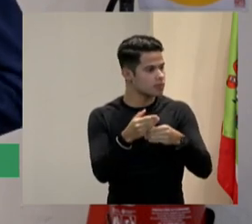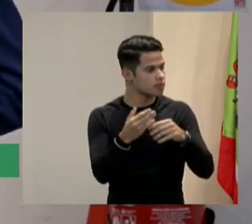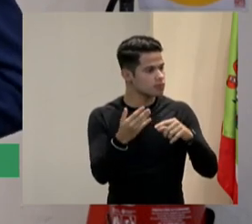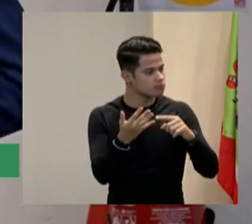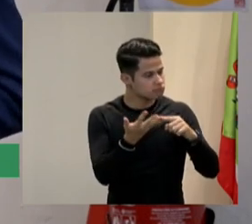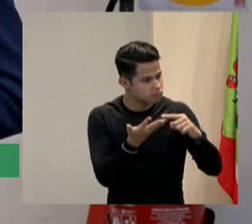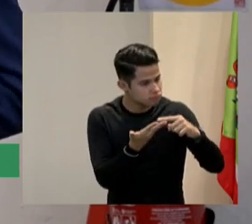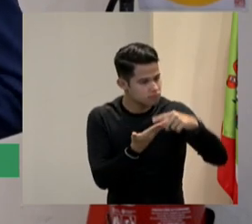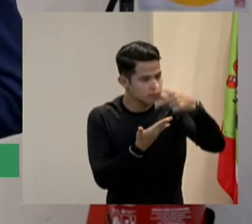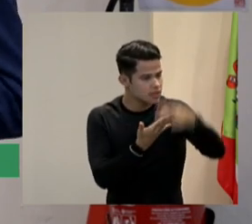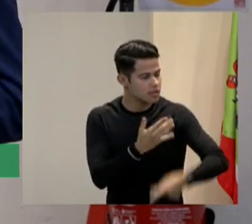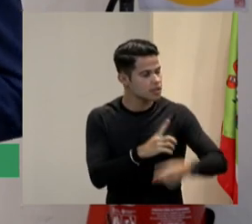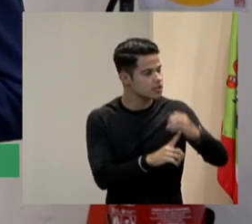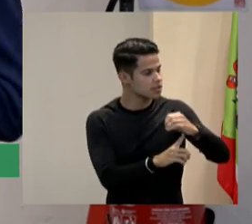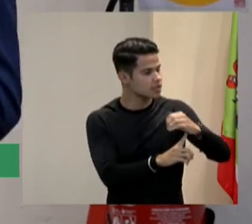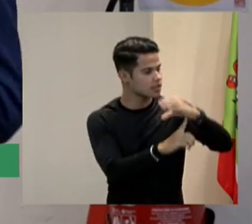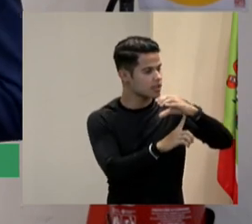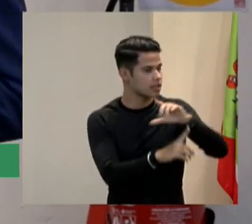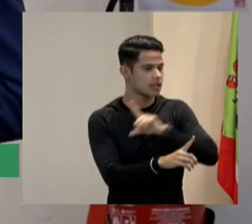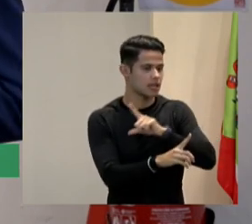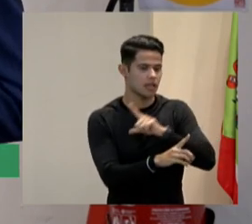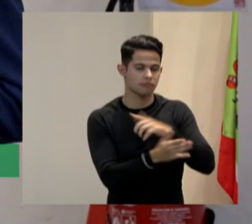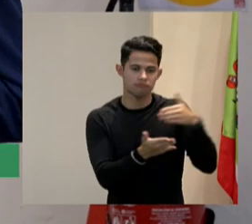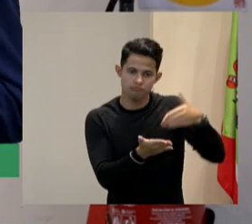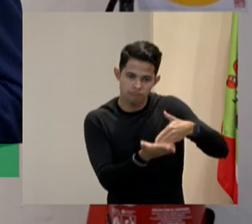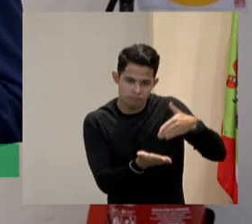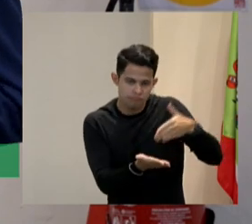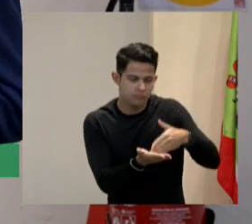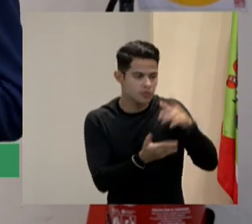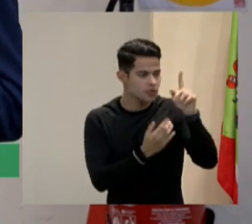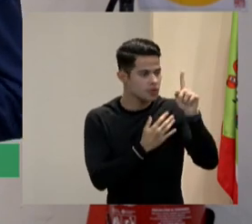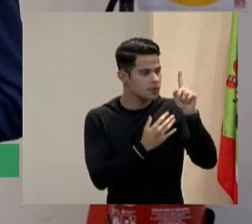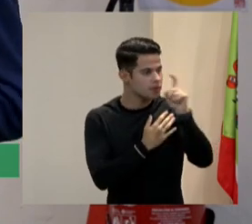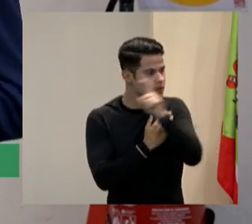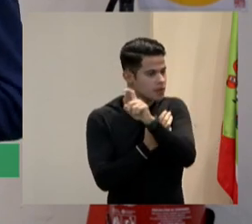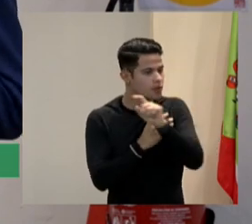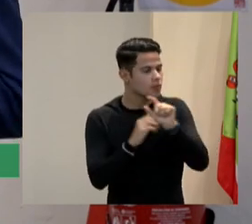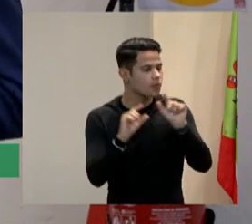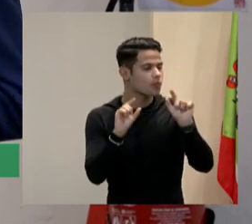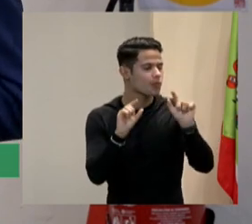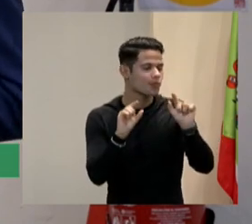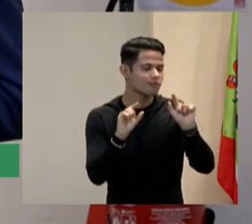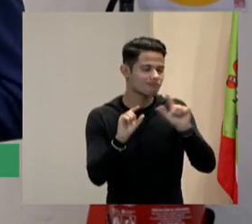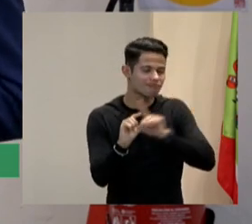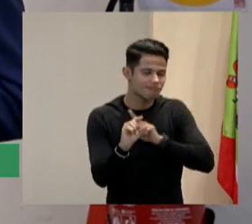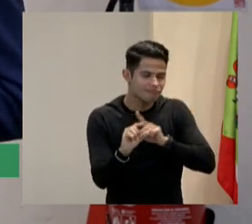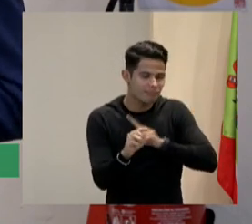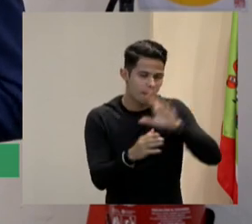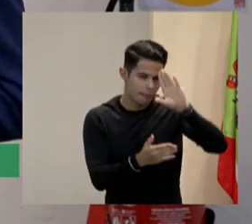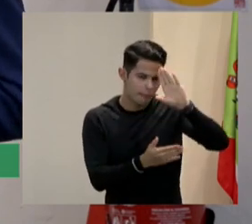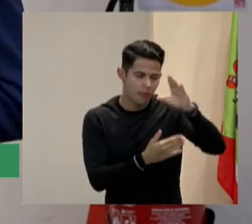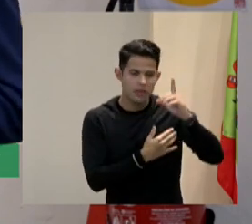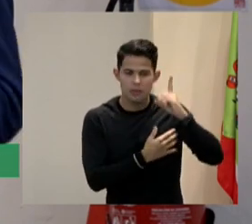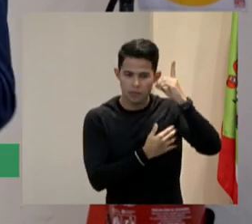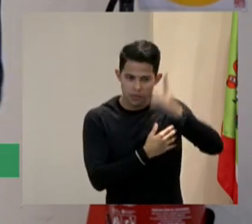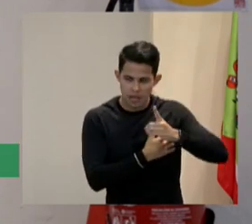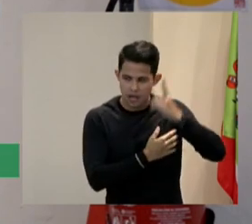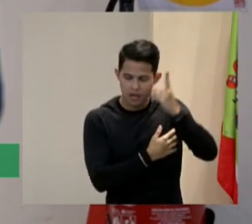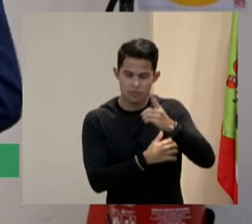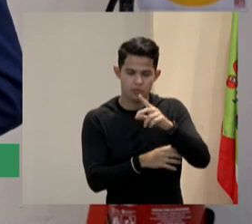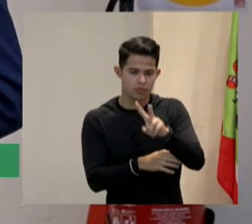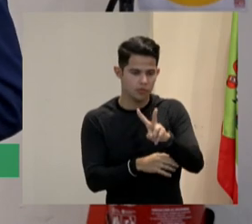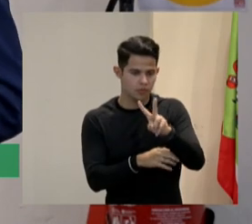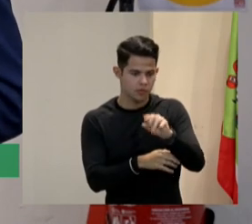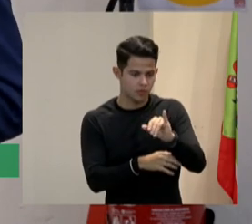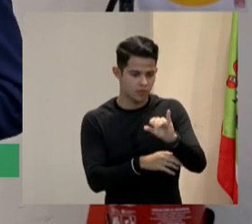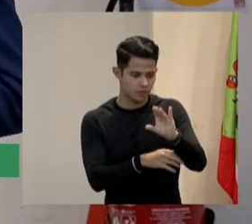pra Santa Catarina a gente tem muitas dificuldades e uma das questões que principalmente o deputado Vicente discute muito e